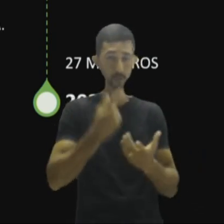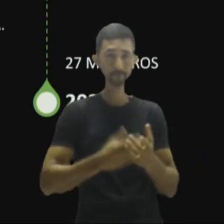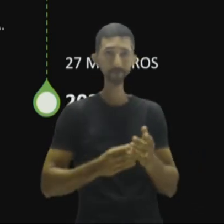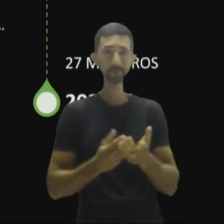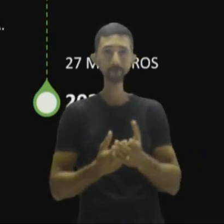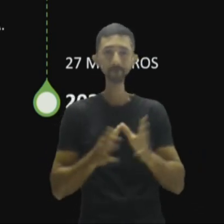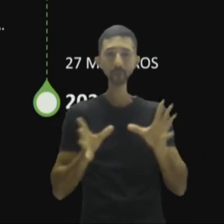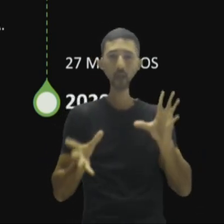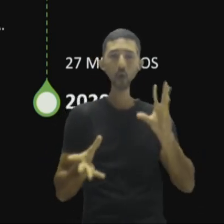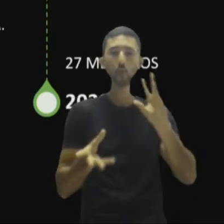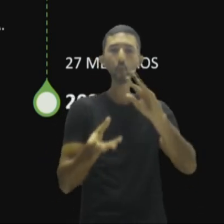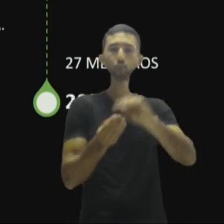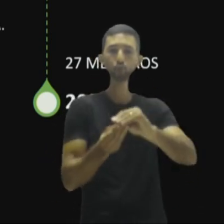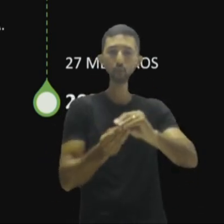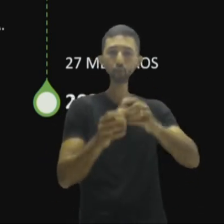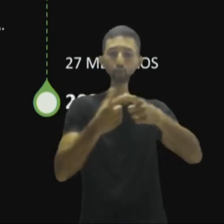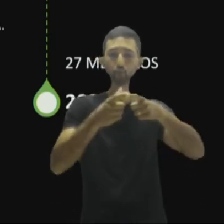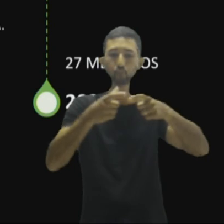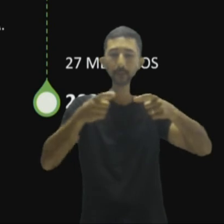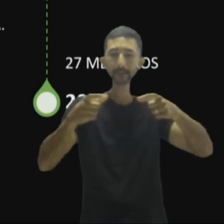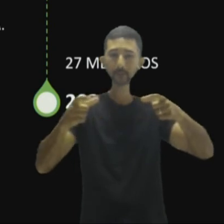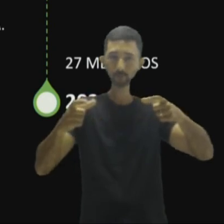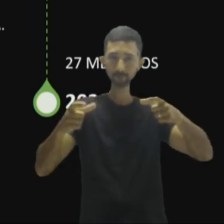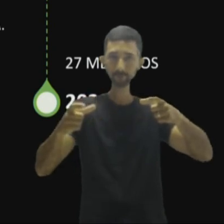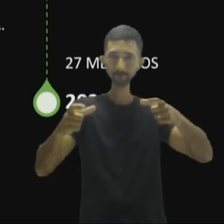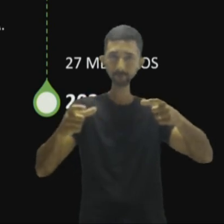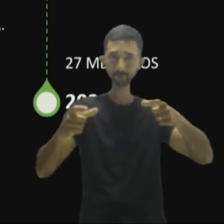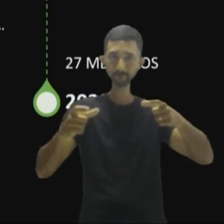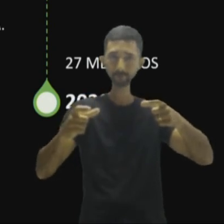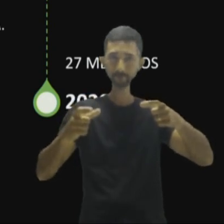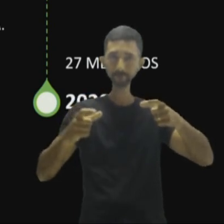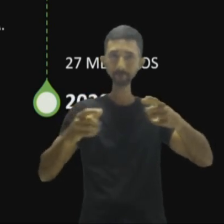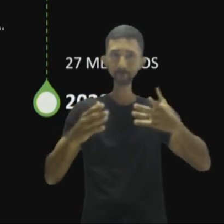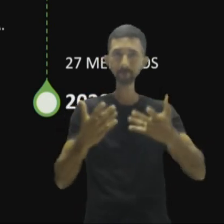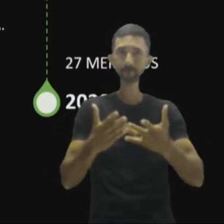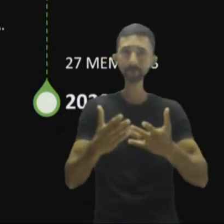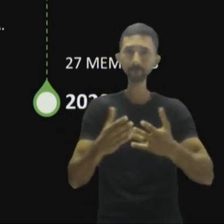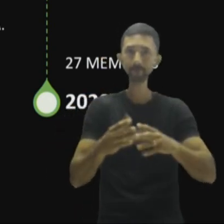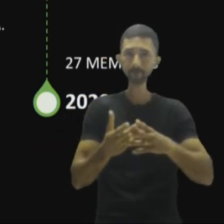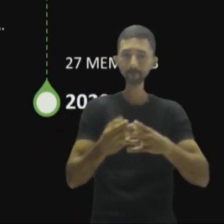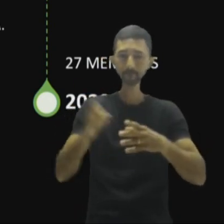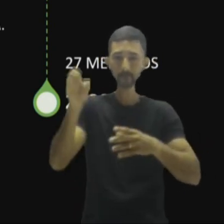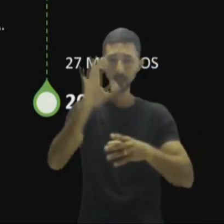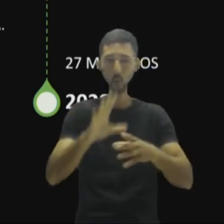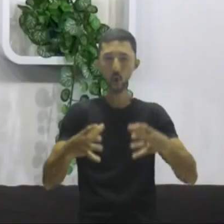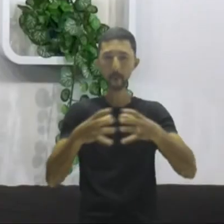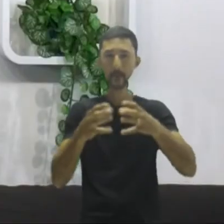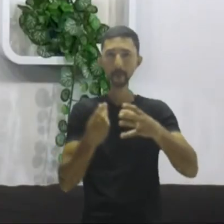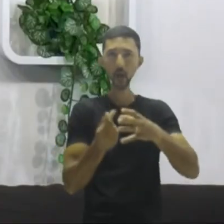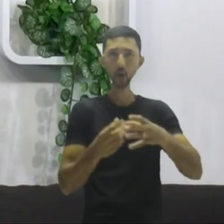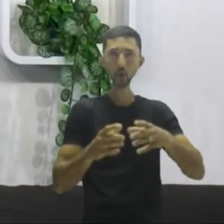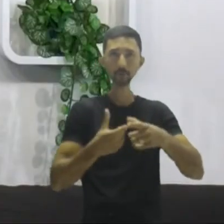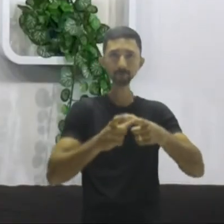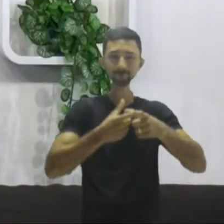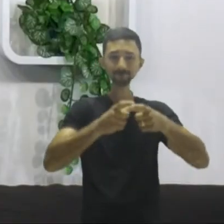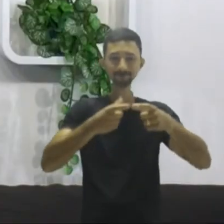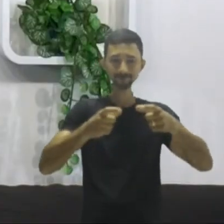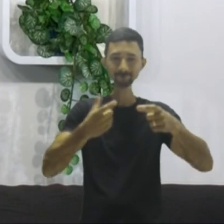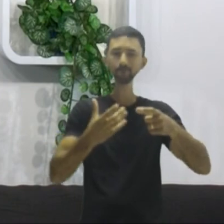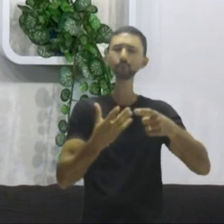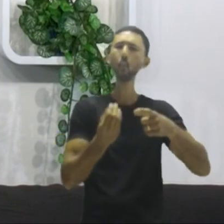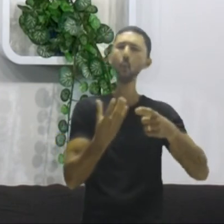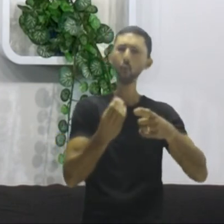resumo do crescimento da União Europeia. A União Europeia, sem sombra de dúvidas, é um bloco que cresceu